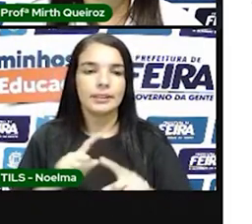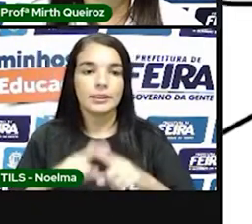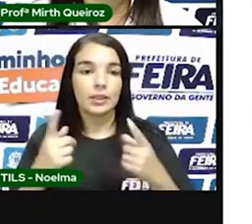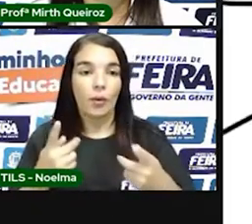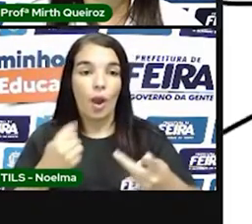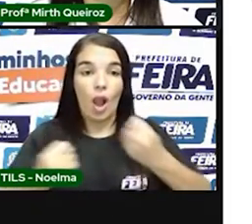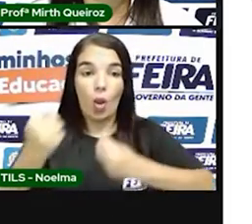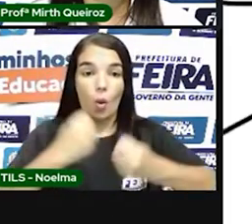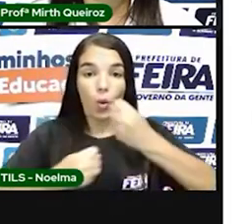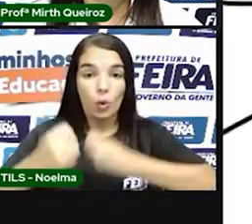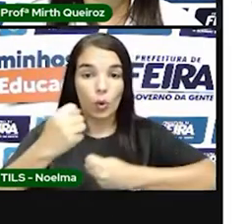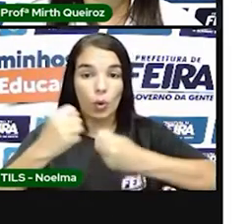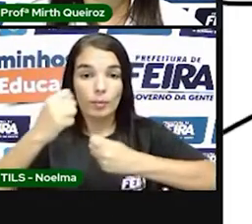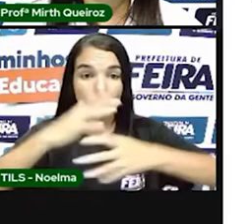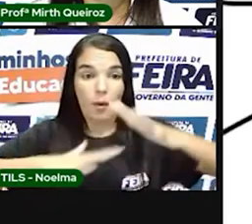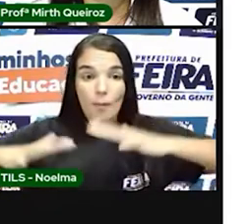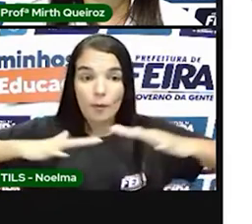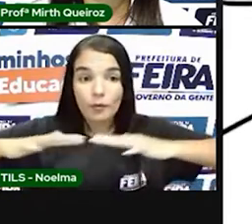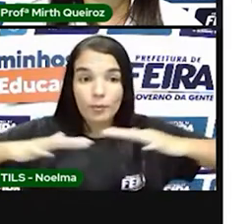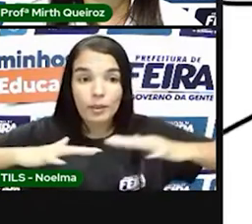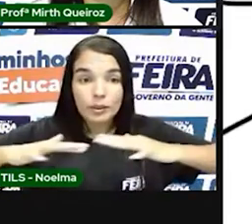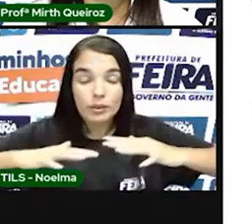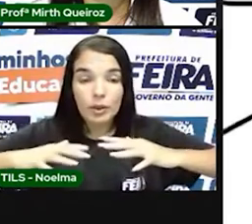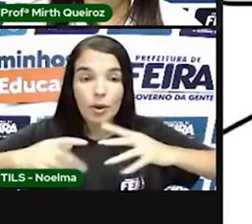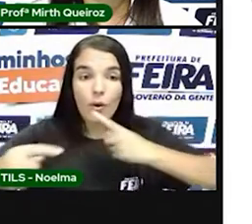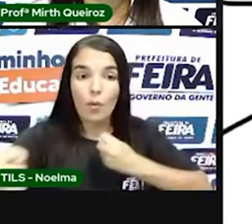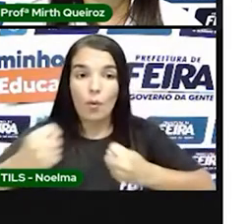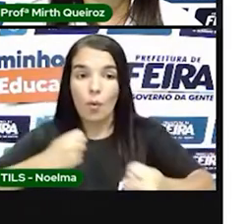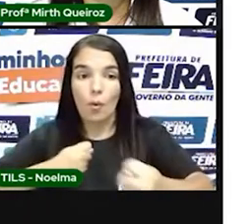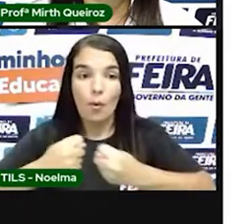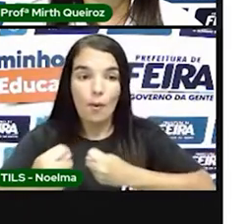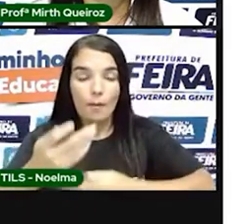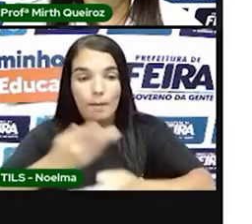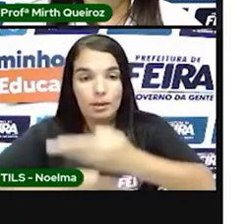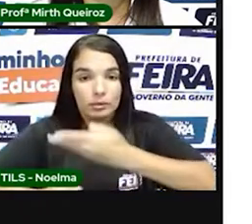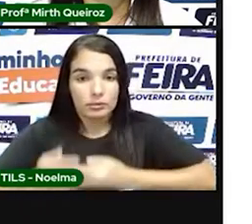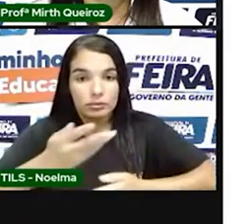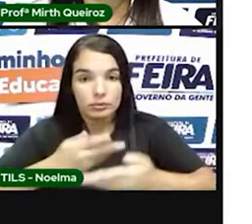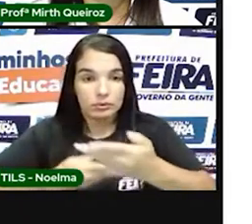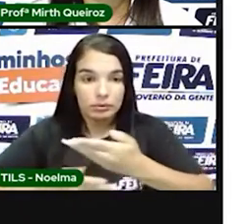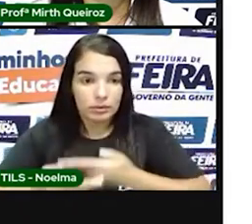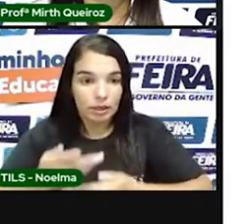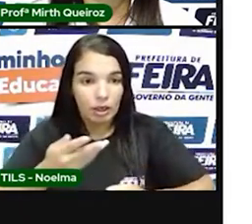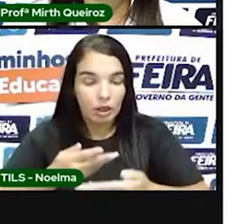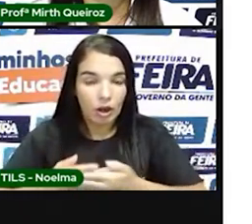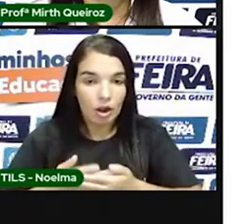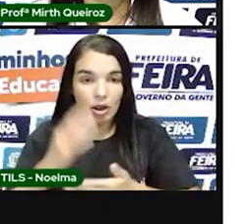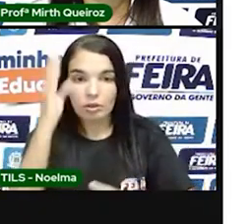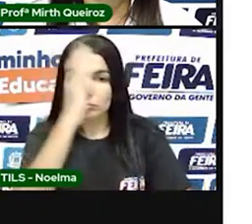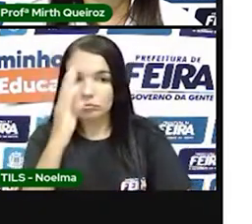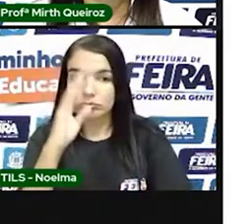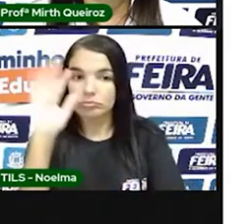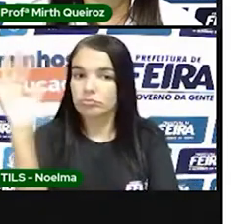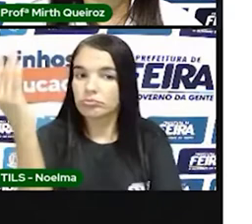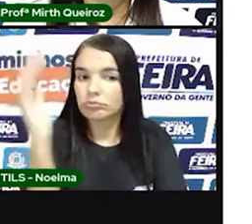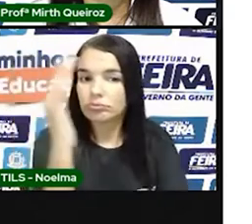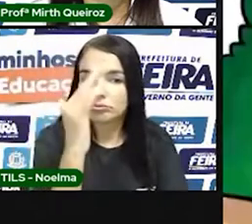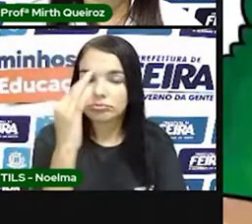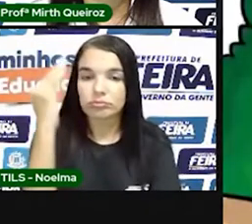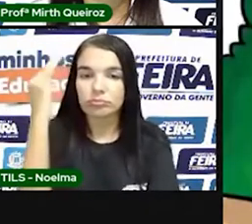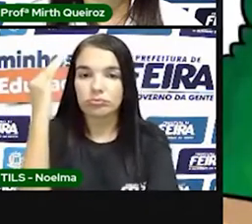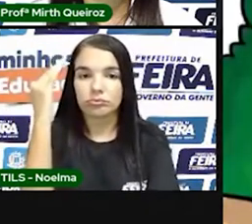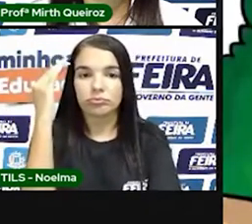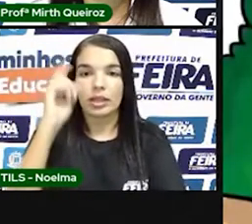o comércio clandestino e é por causa dessa madeira que chamamos Brasil. Alguns traficantes de pó Brasil começaram a usar a mão de obra